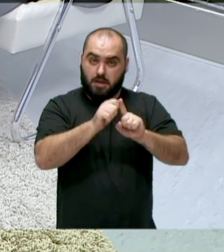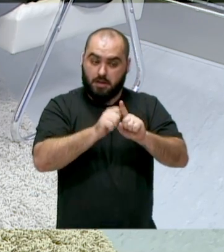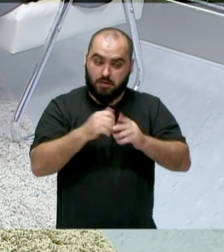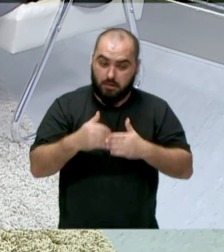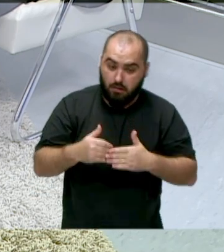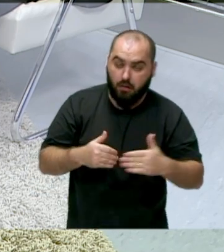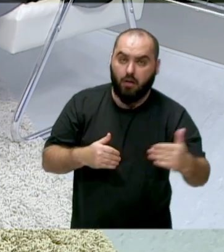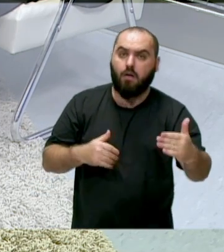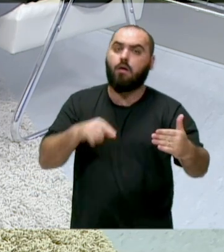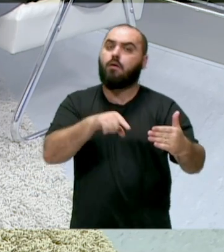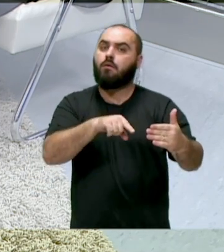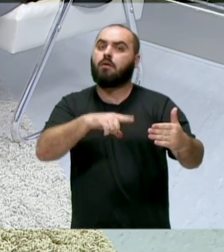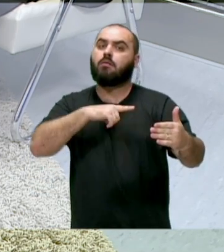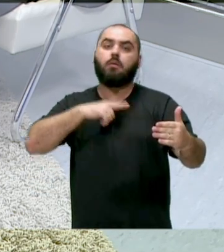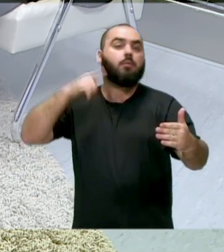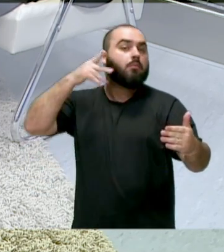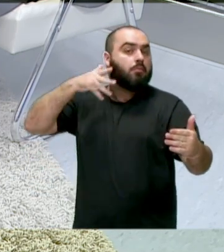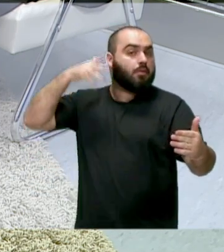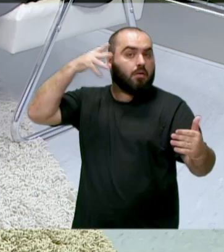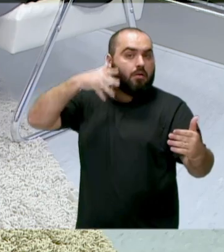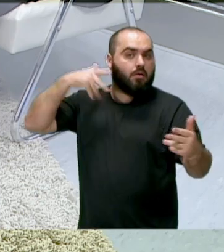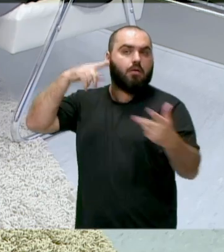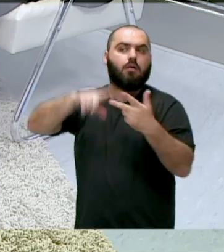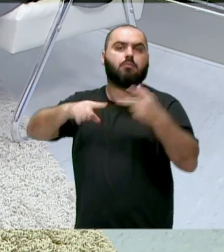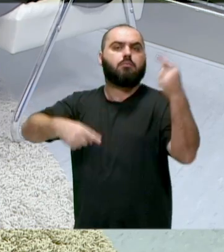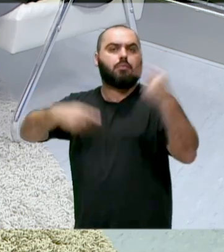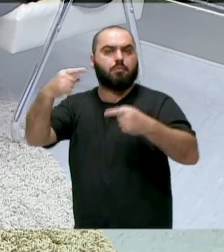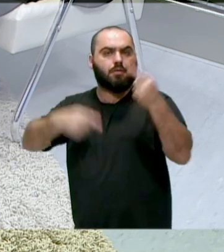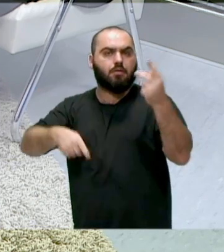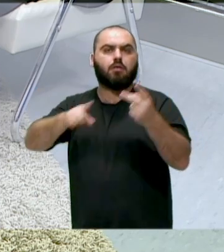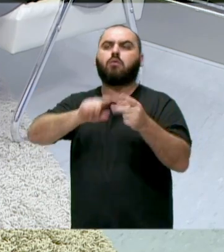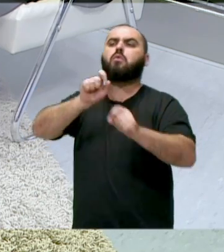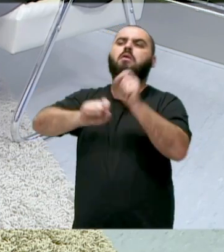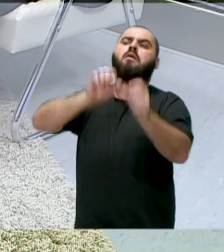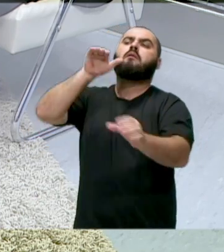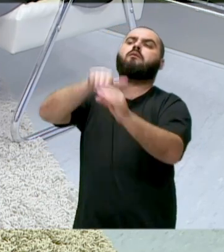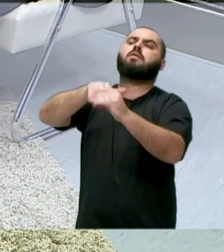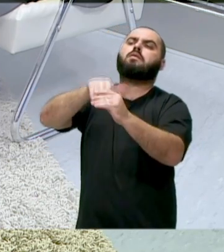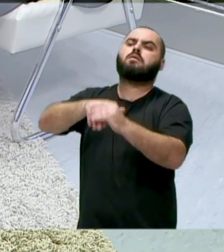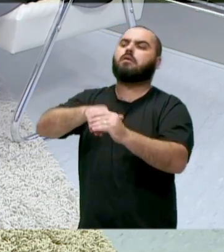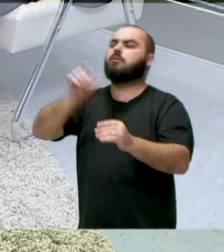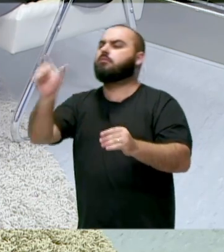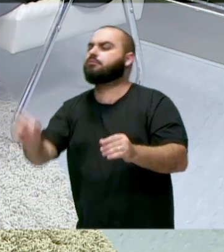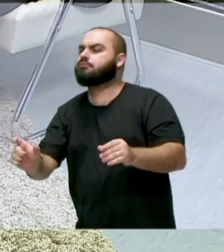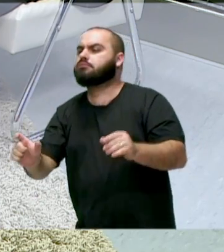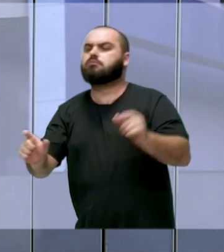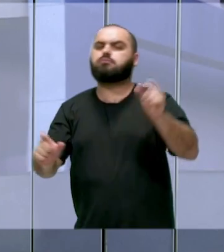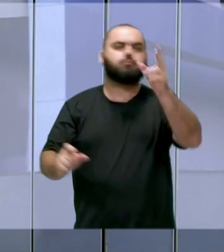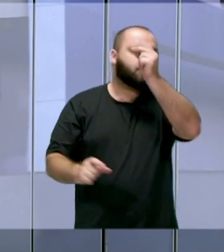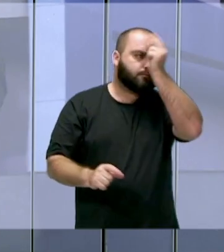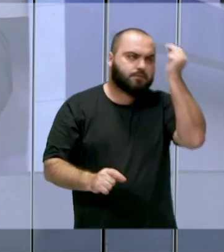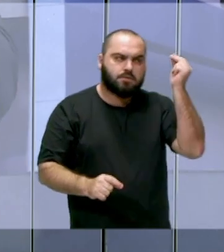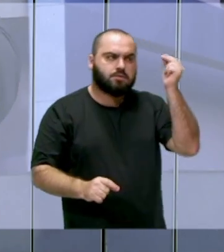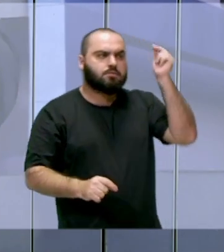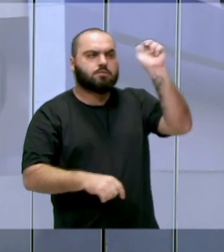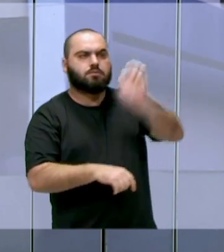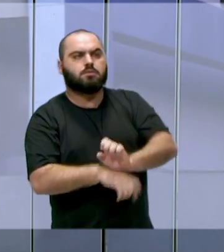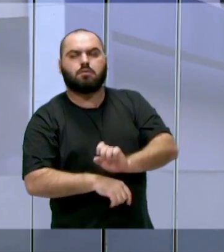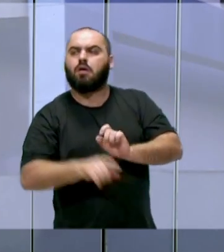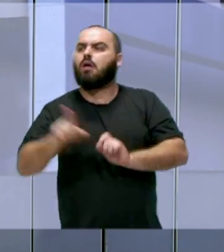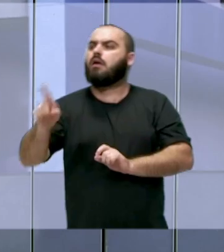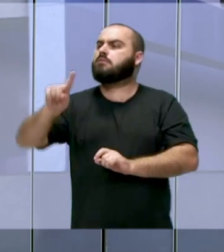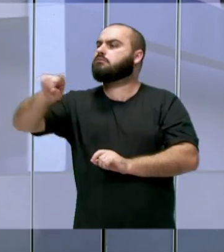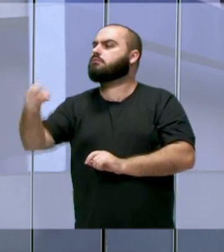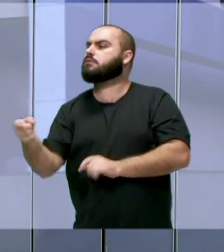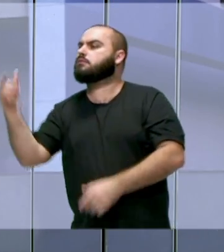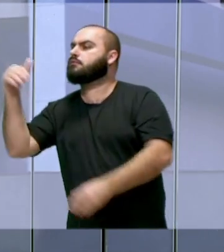vai fazer palestras, debates sobre o que é uma eleição proporcional, uma eleição majoritária, por que um faz mil votos lá na